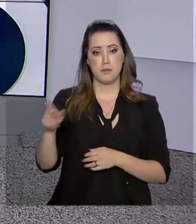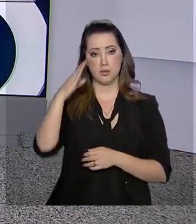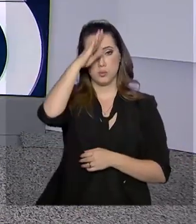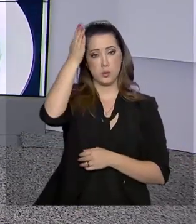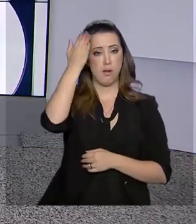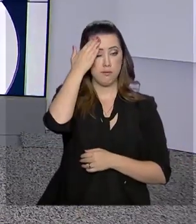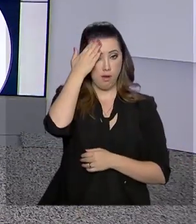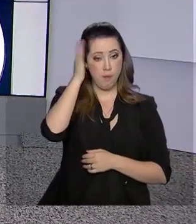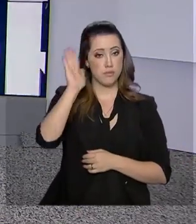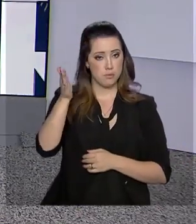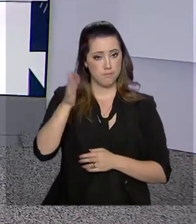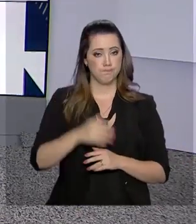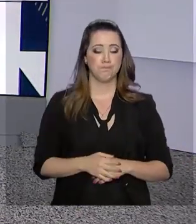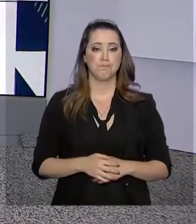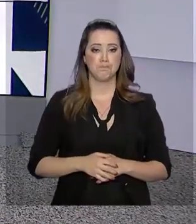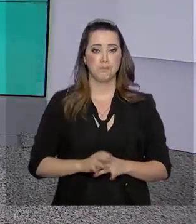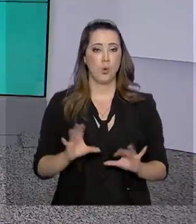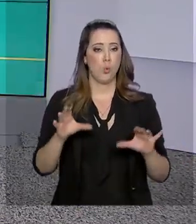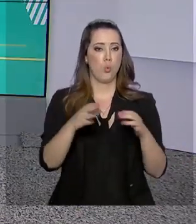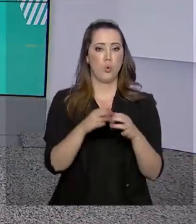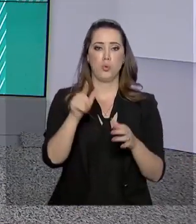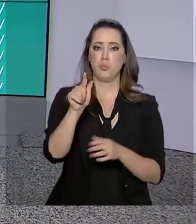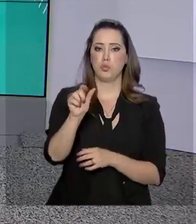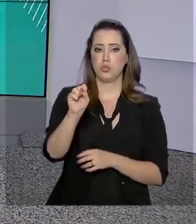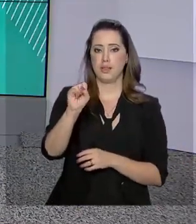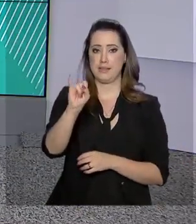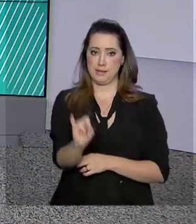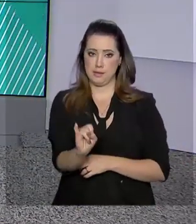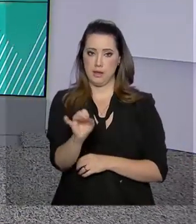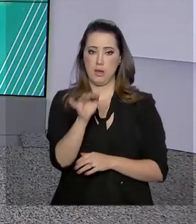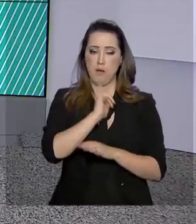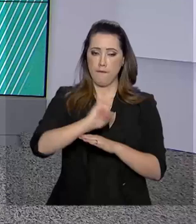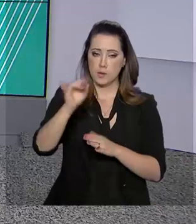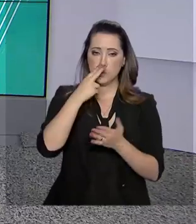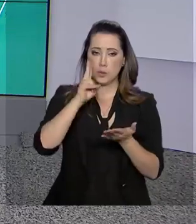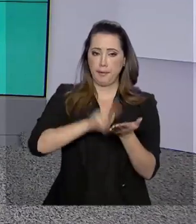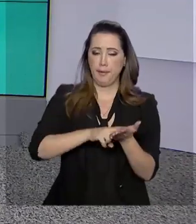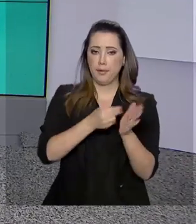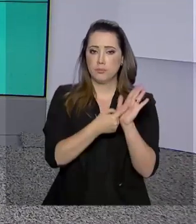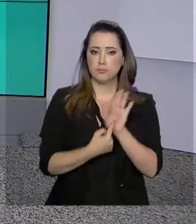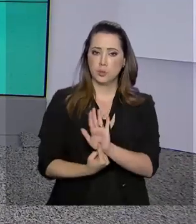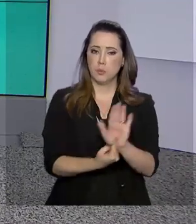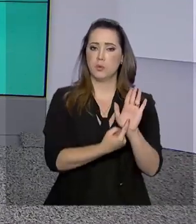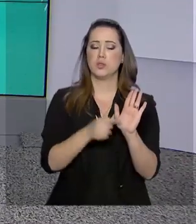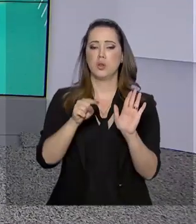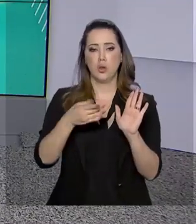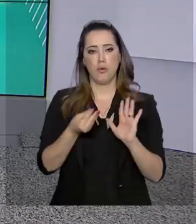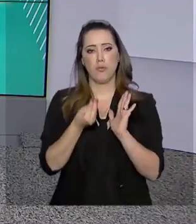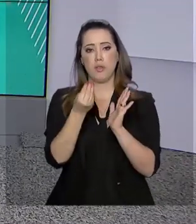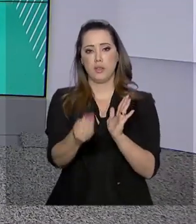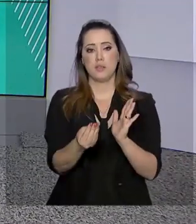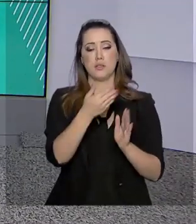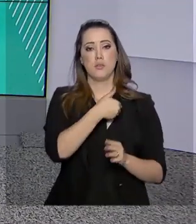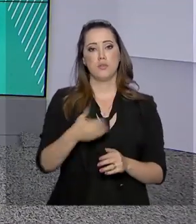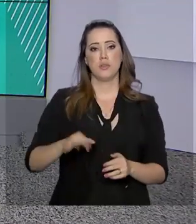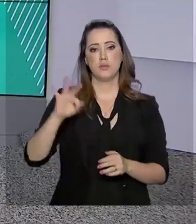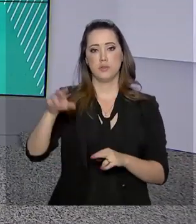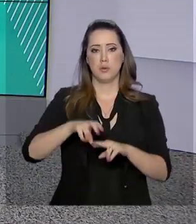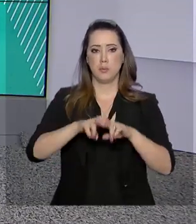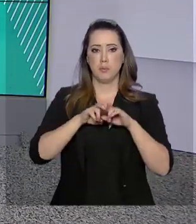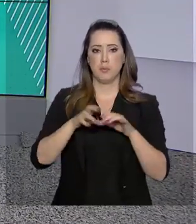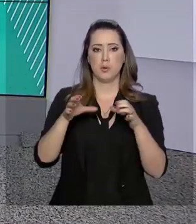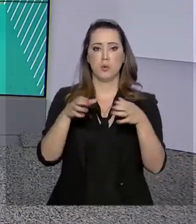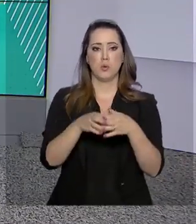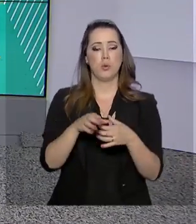comunicado. O Gabinete de Segurança Institucional divulgou nota esclarecendo que disponibiliza ao governo federal, por meio da